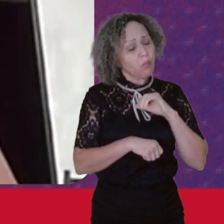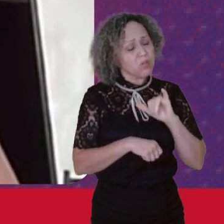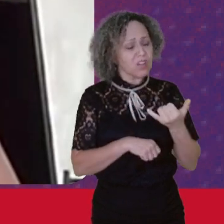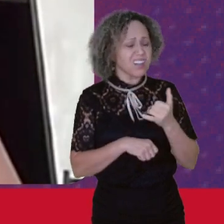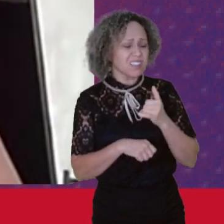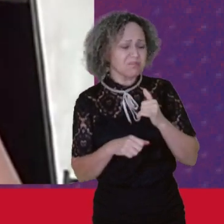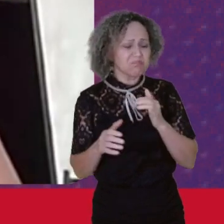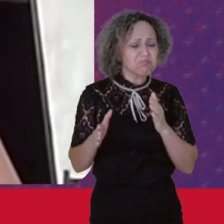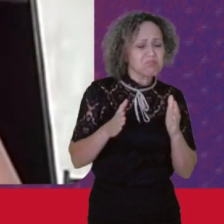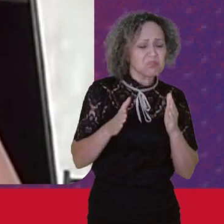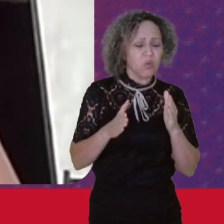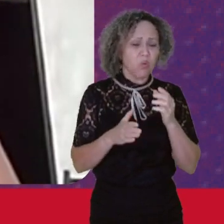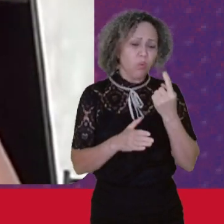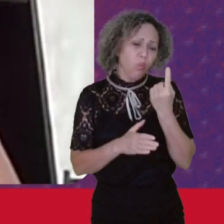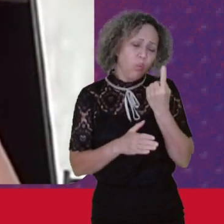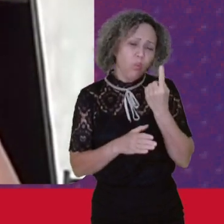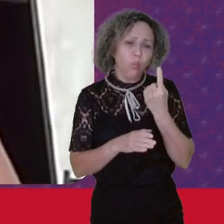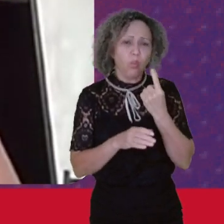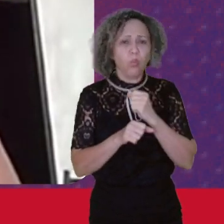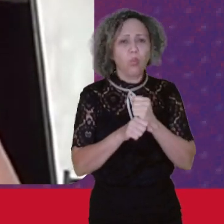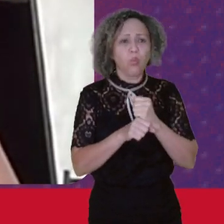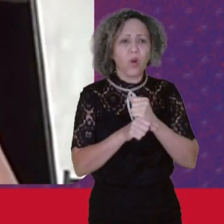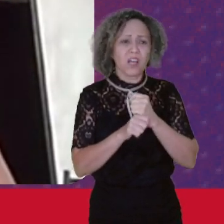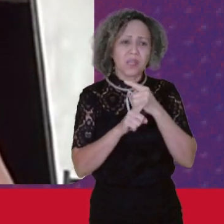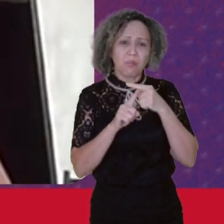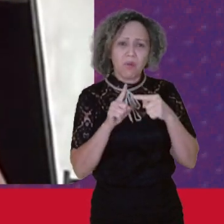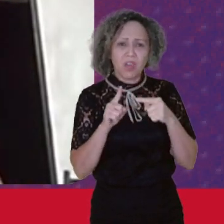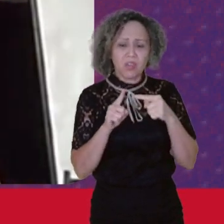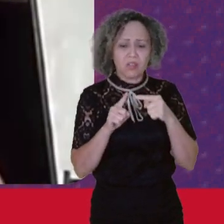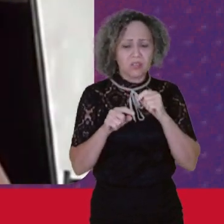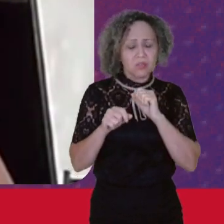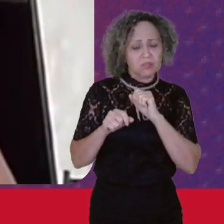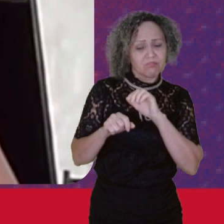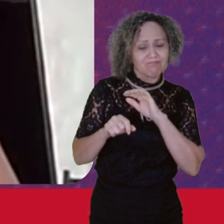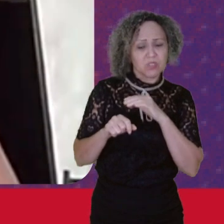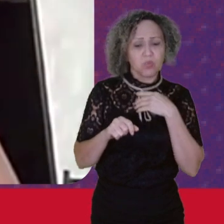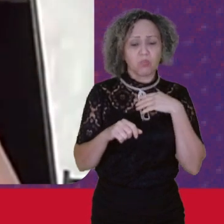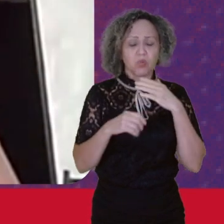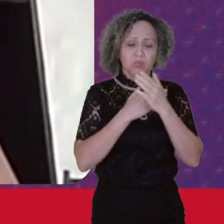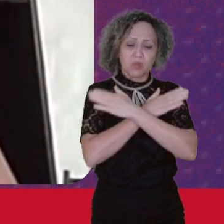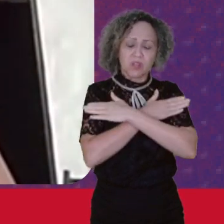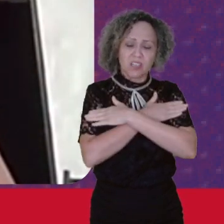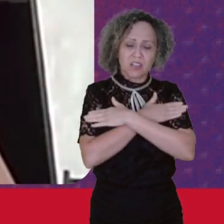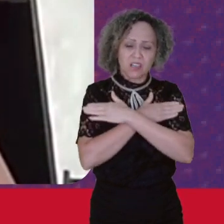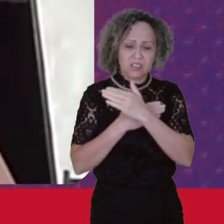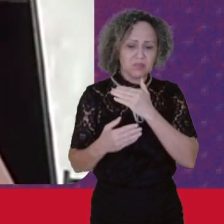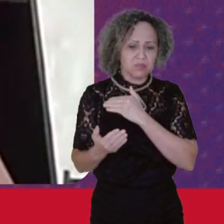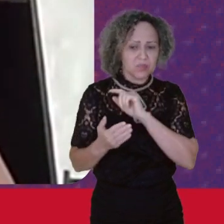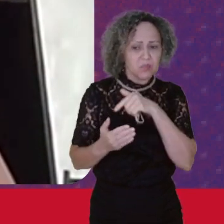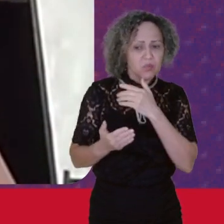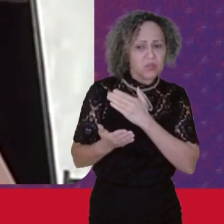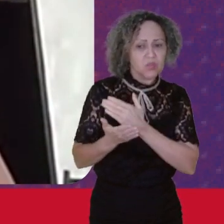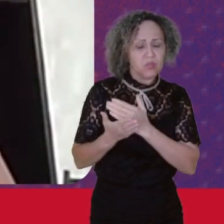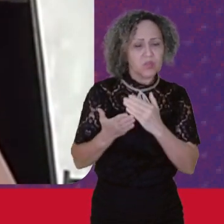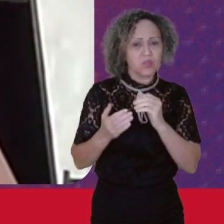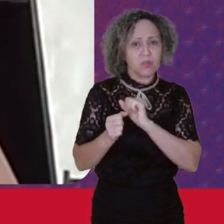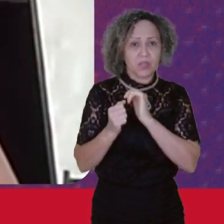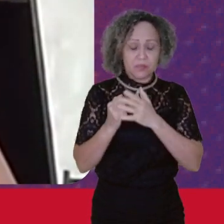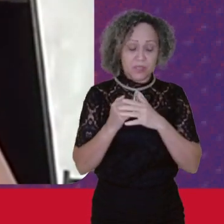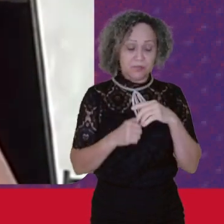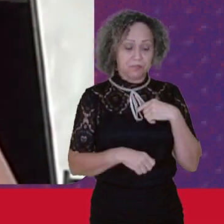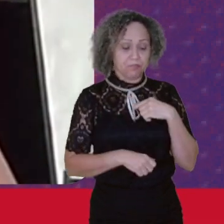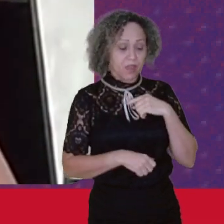dizer, da pandemia para cá Que me encontro desempregada Tenho uma filha Mãe